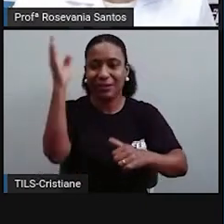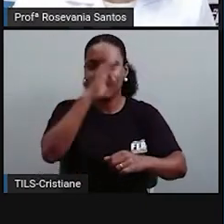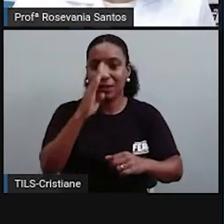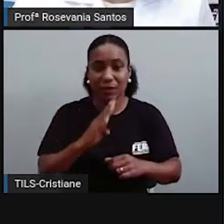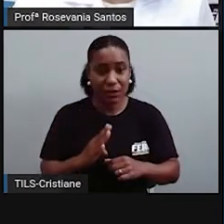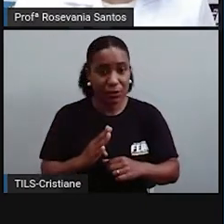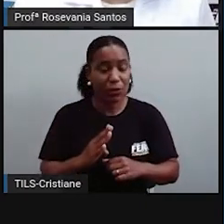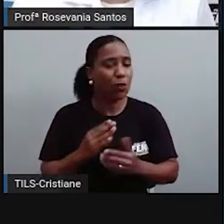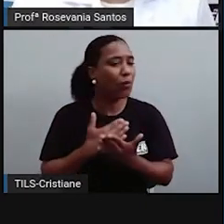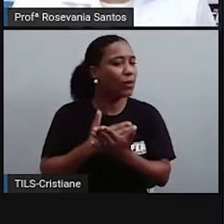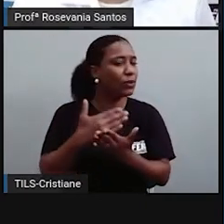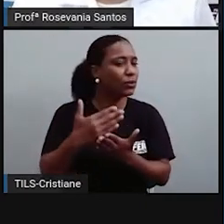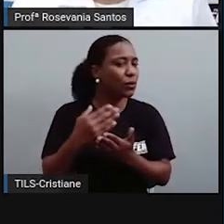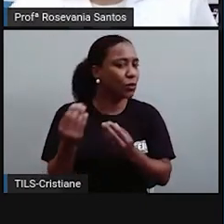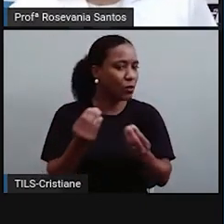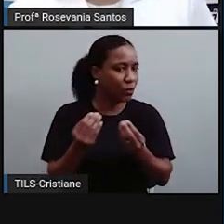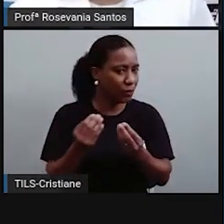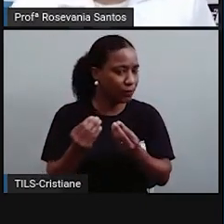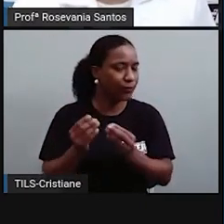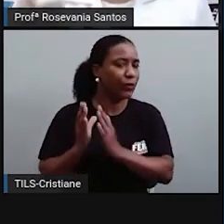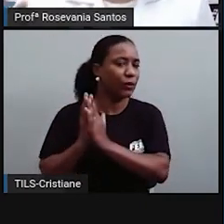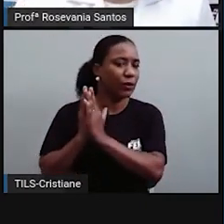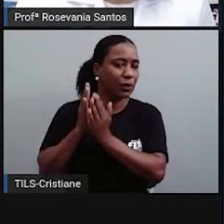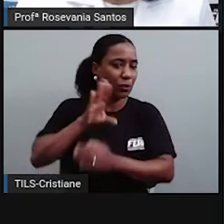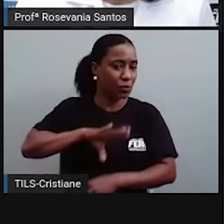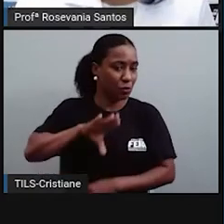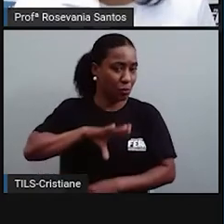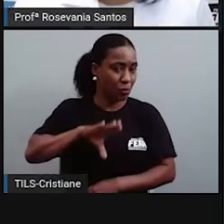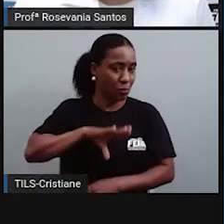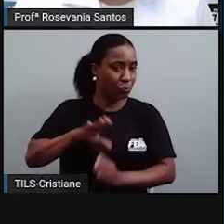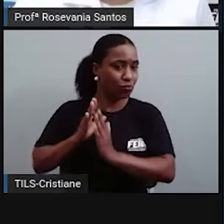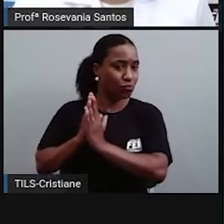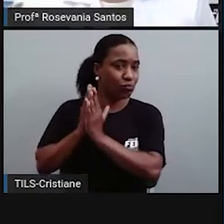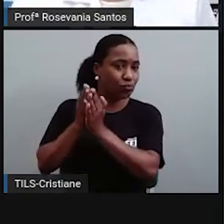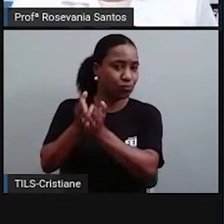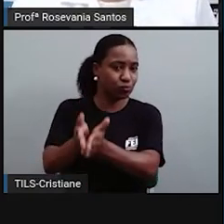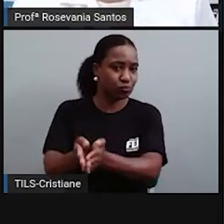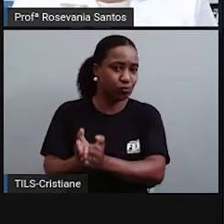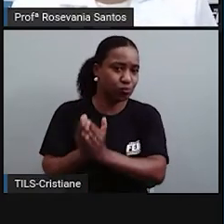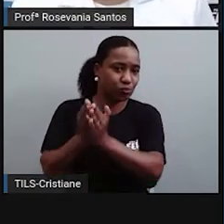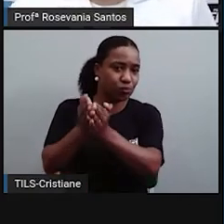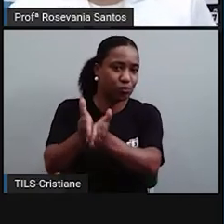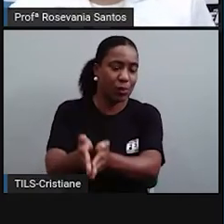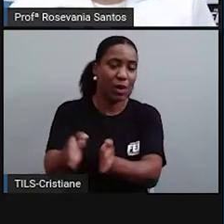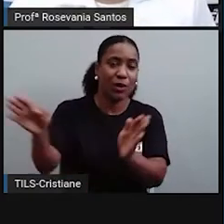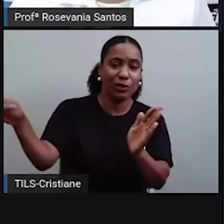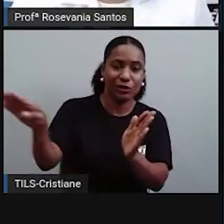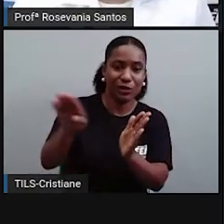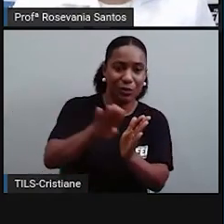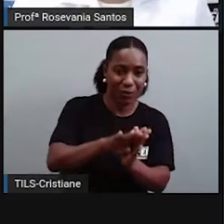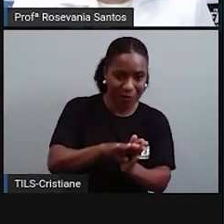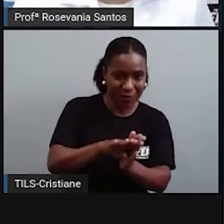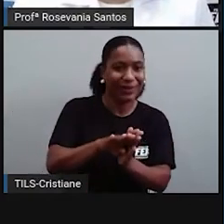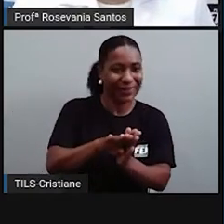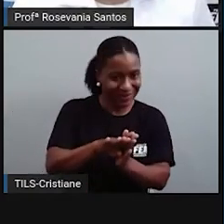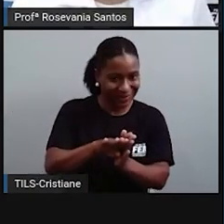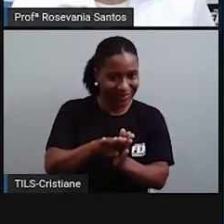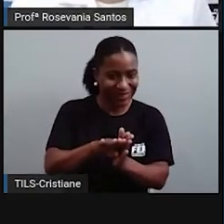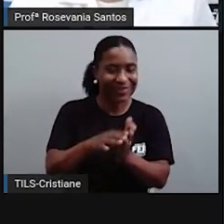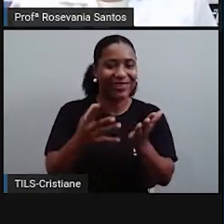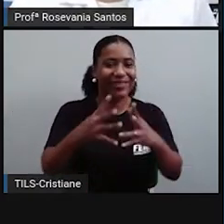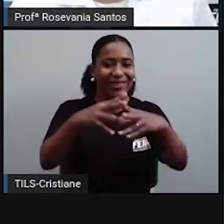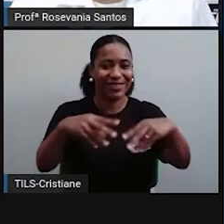a partir dessa chegada dos portugueses, foram divididas as terras, foram dadas para algumas pessoas que passaram perdendo